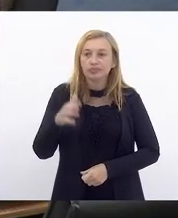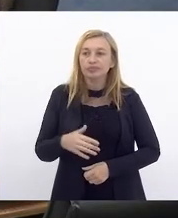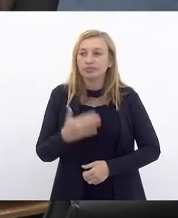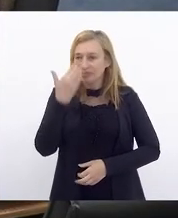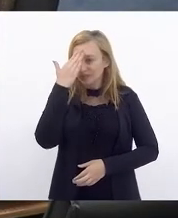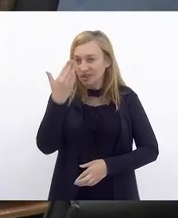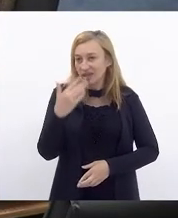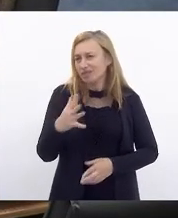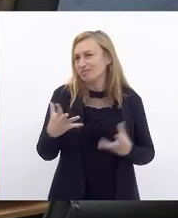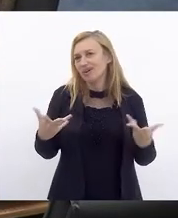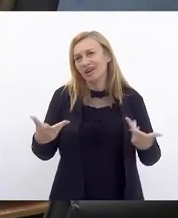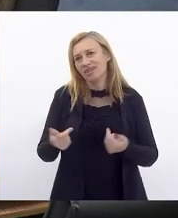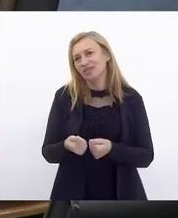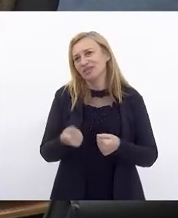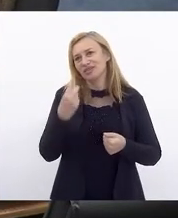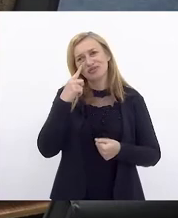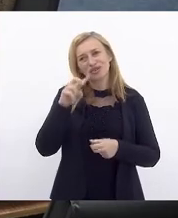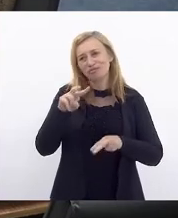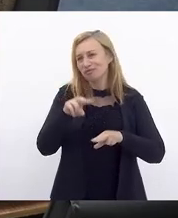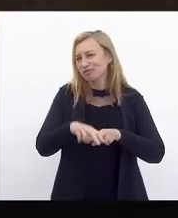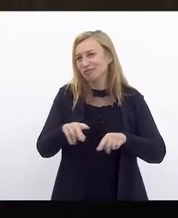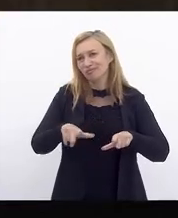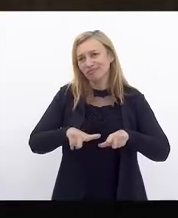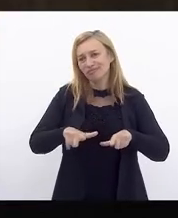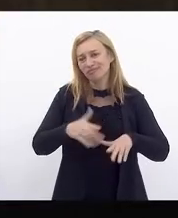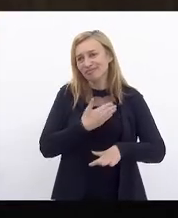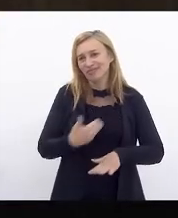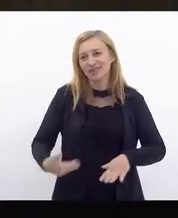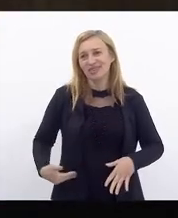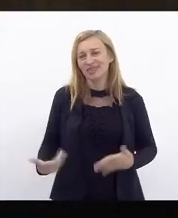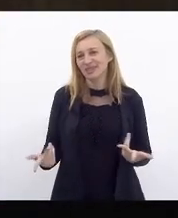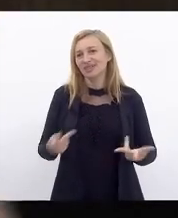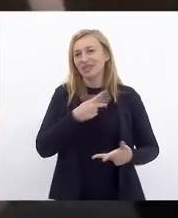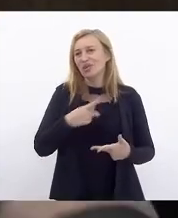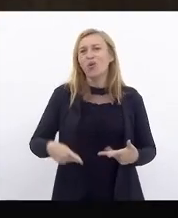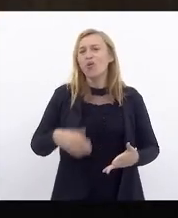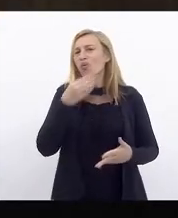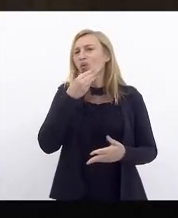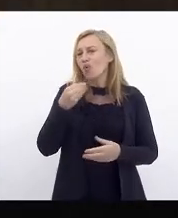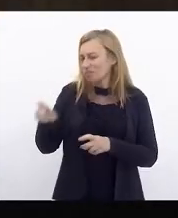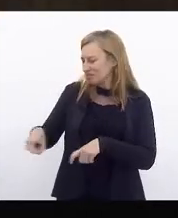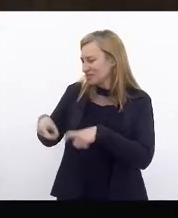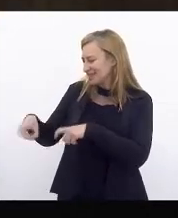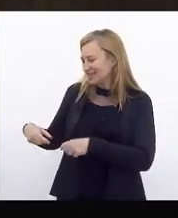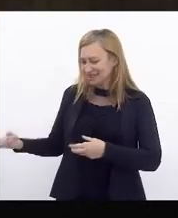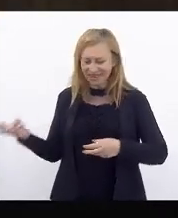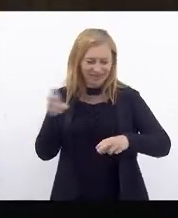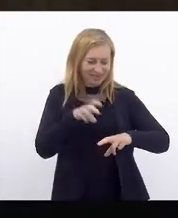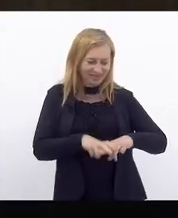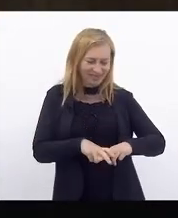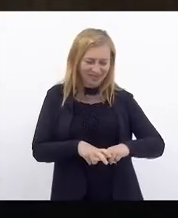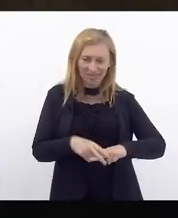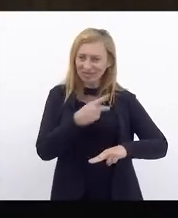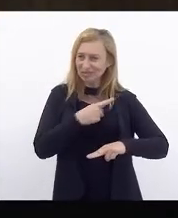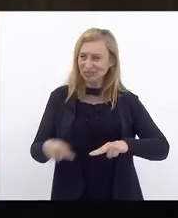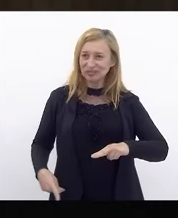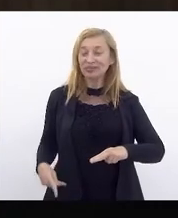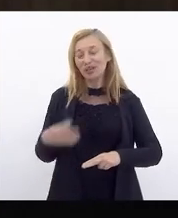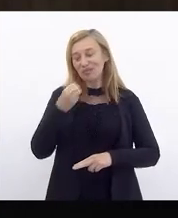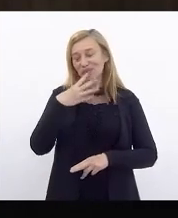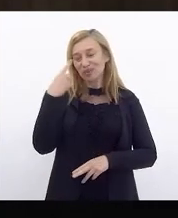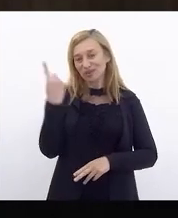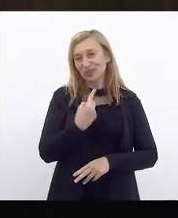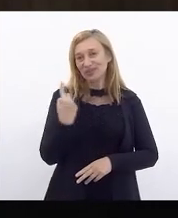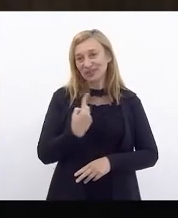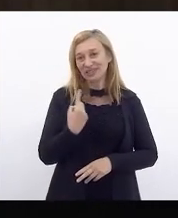maravilha o senhor está presidindo hoje. Que bom, não O homem que vem do interior, sentado nessa mesa, fica... É muito bom para todos nós.